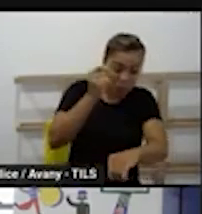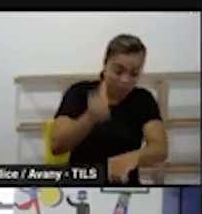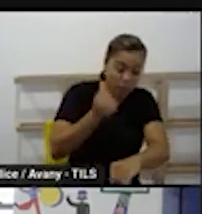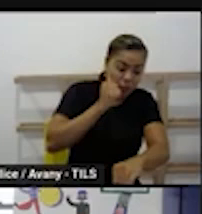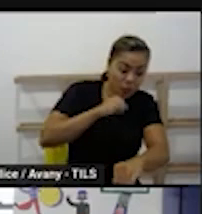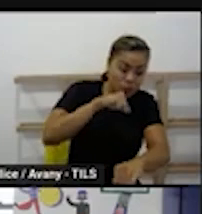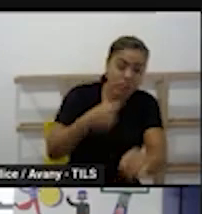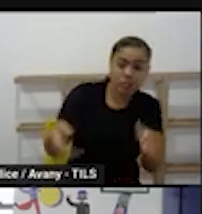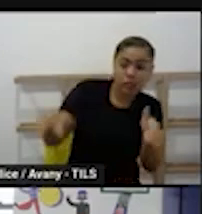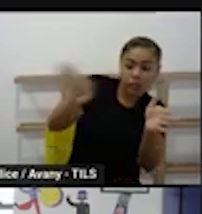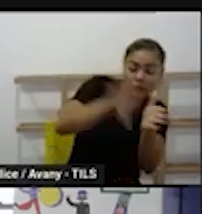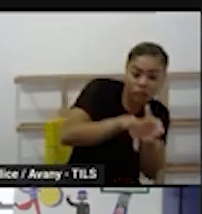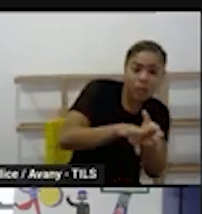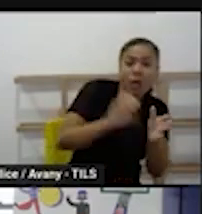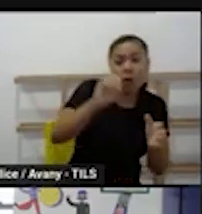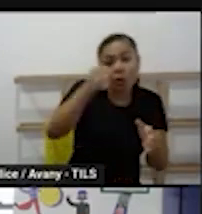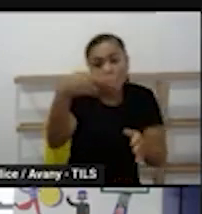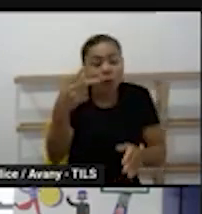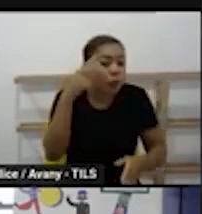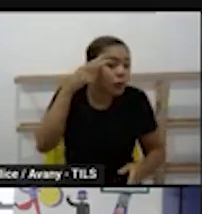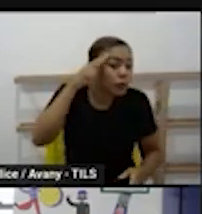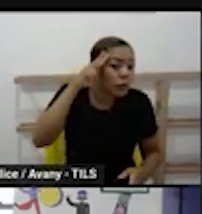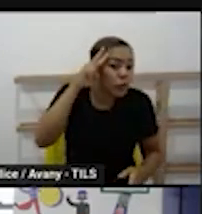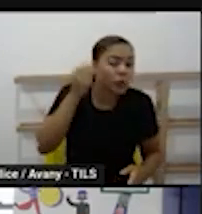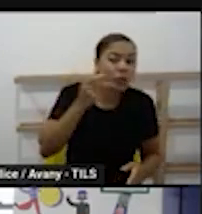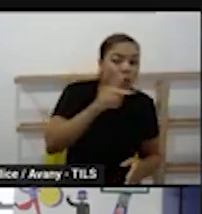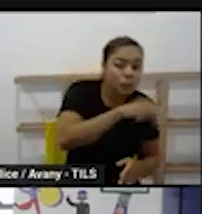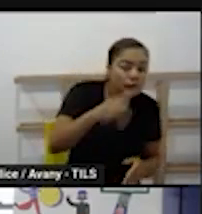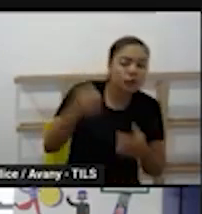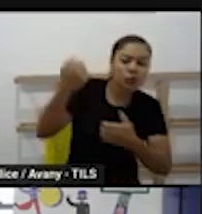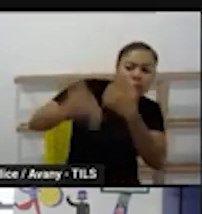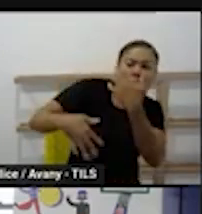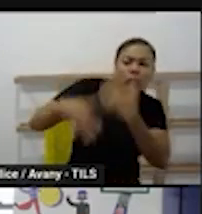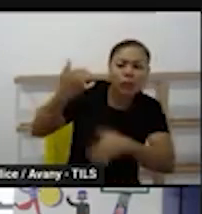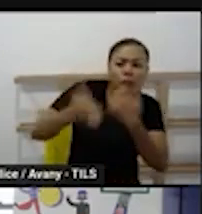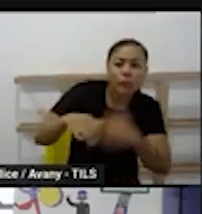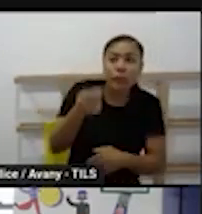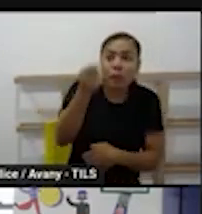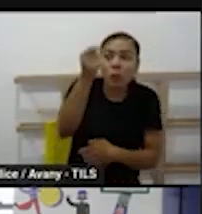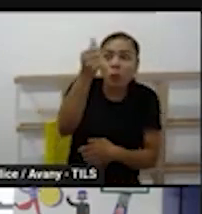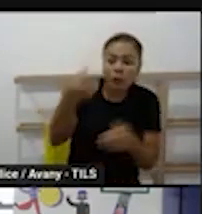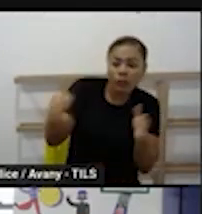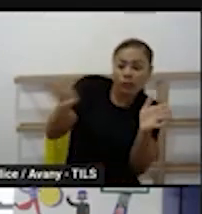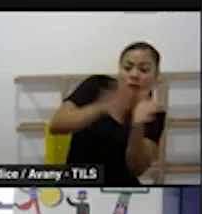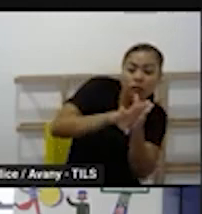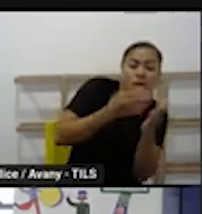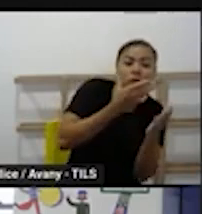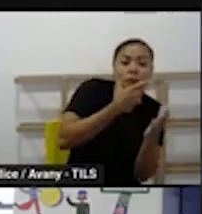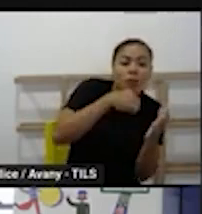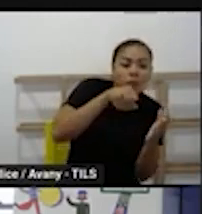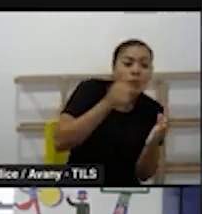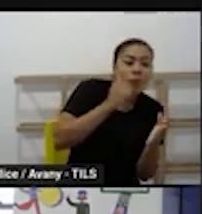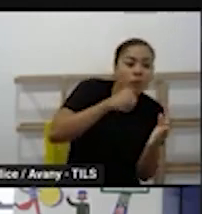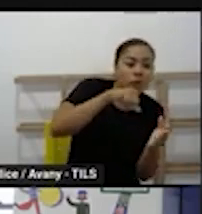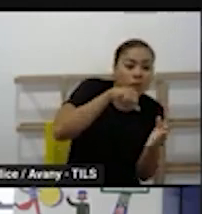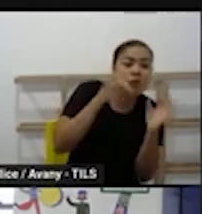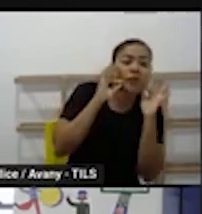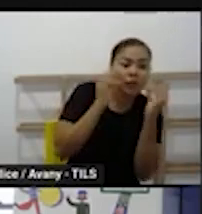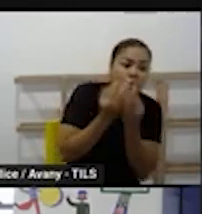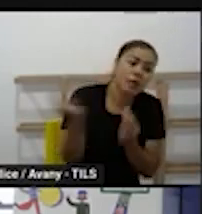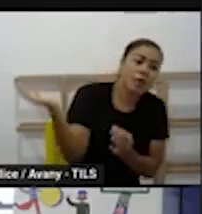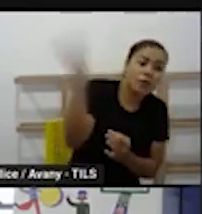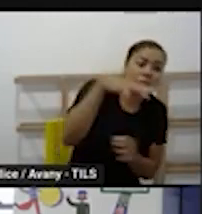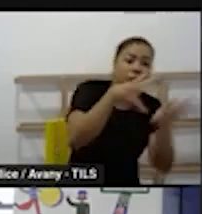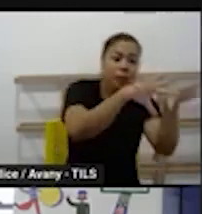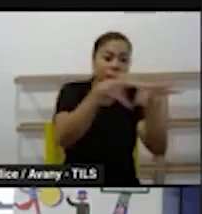o que vem depois da história da contação de história já está pertinho do horário da chegada dos pais então a criança já espera e já se